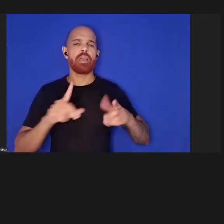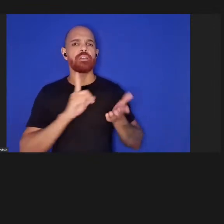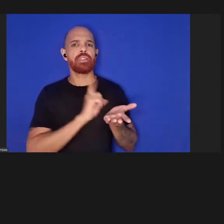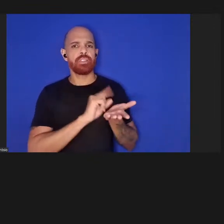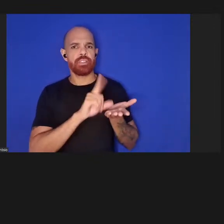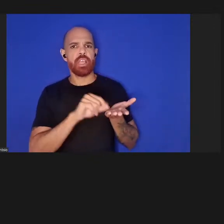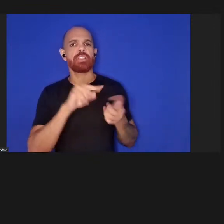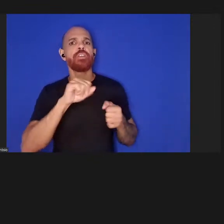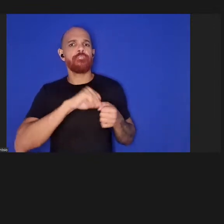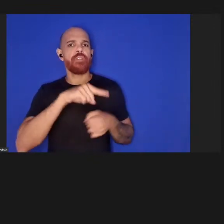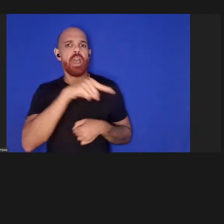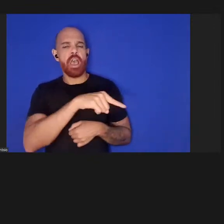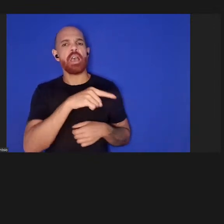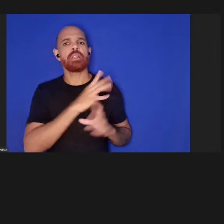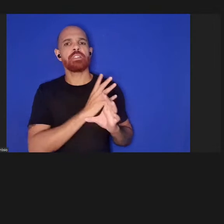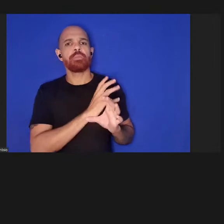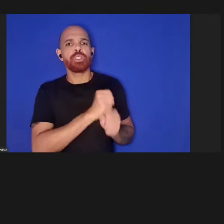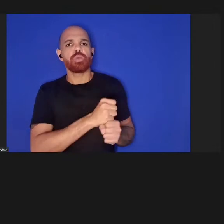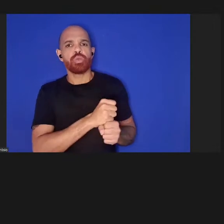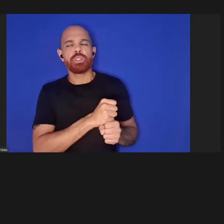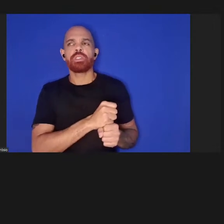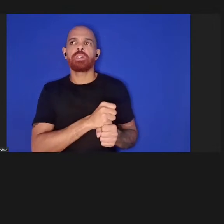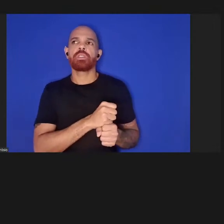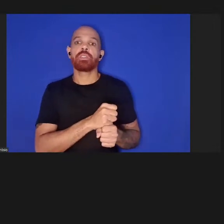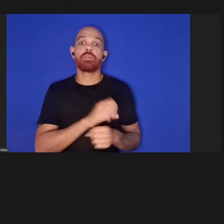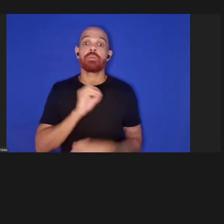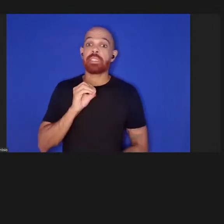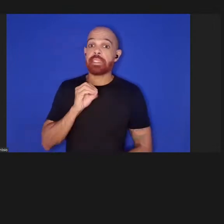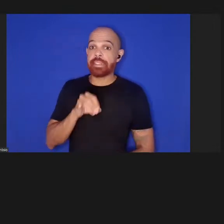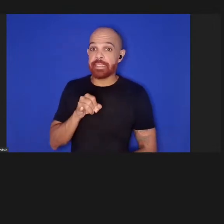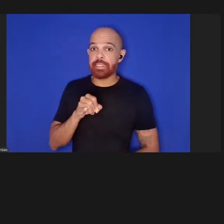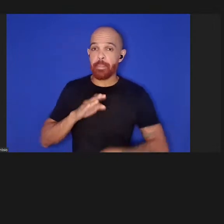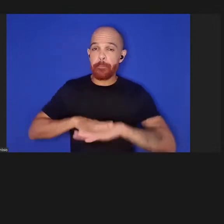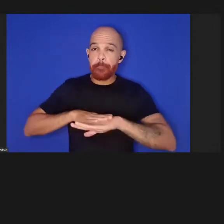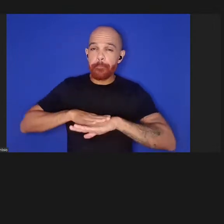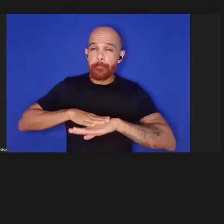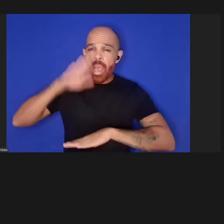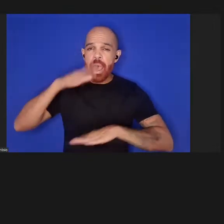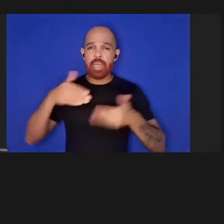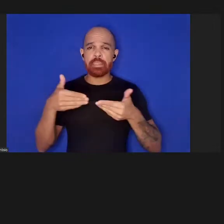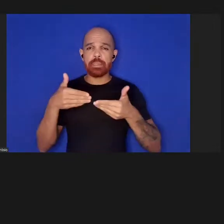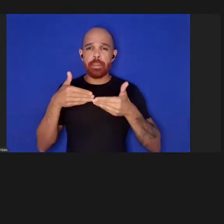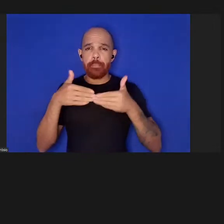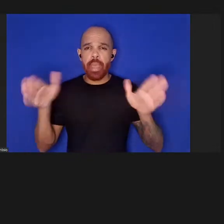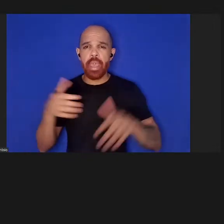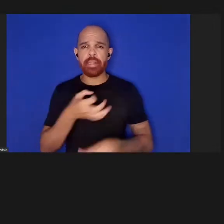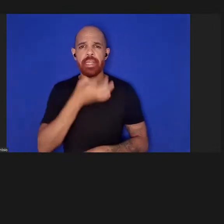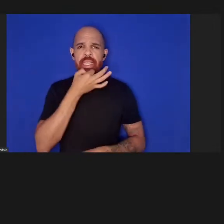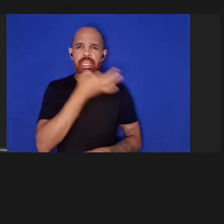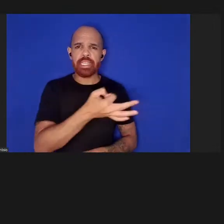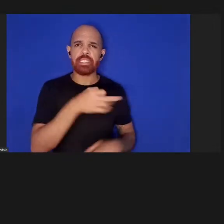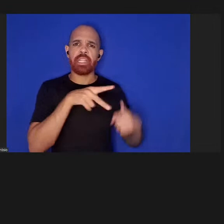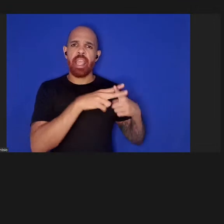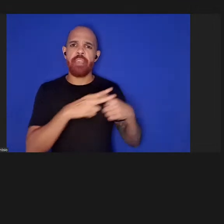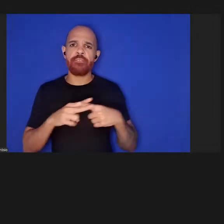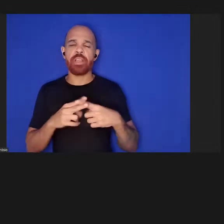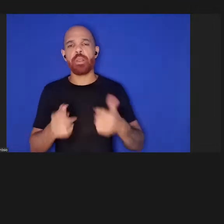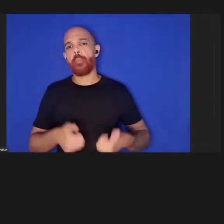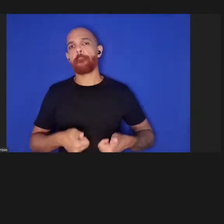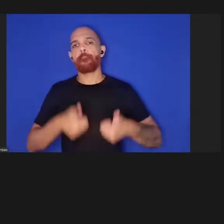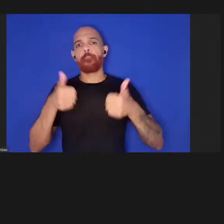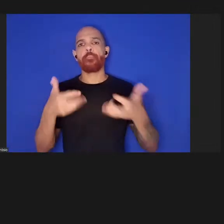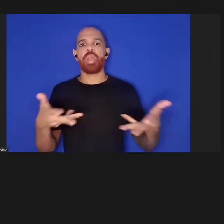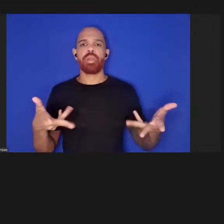mensuração então quanto mais aberta essa crítica essa revisão melhor a qualidade